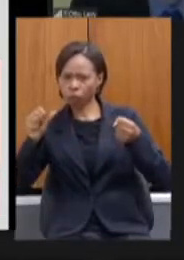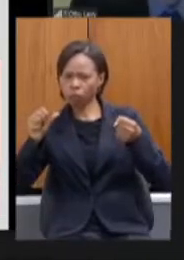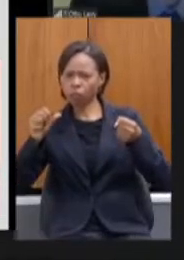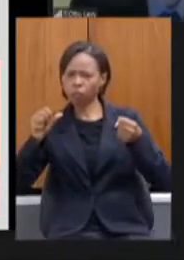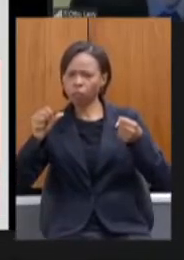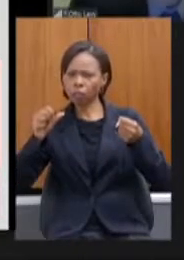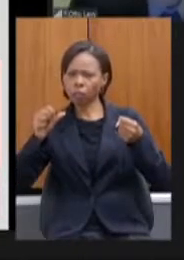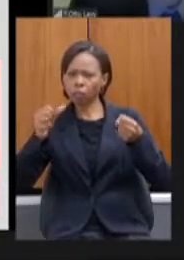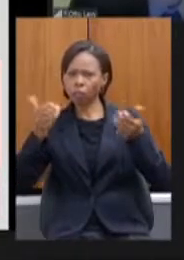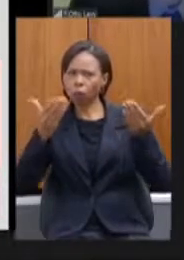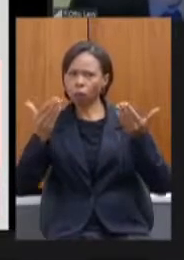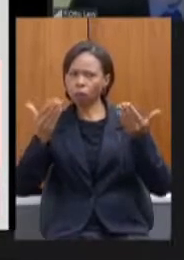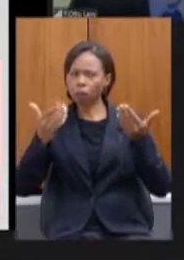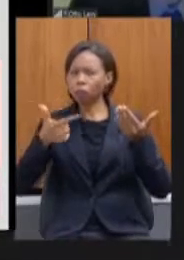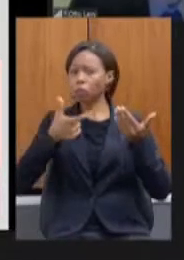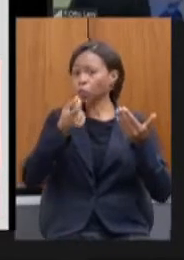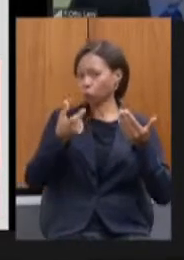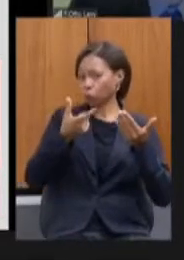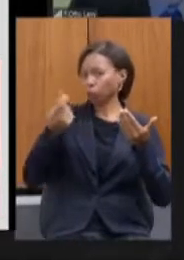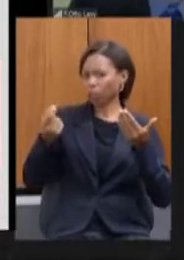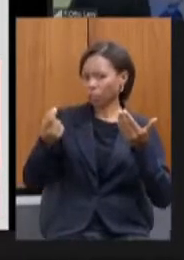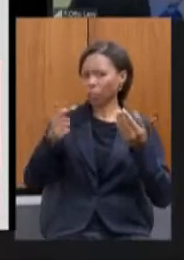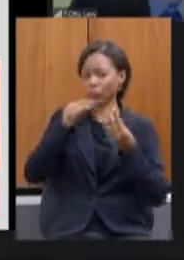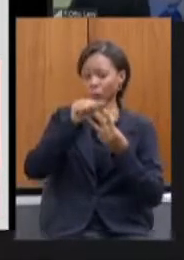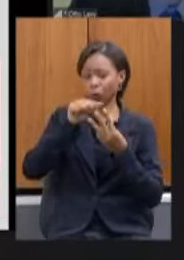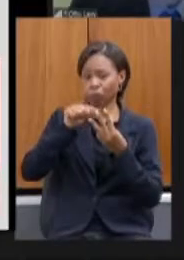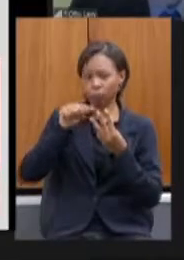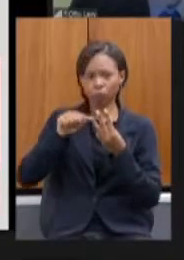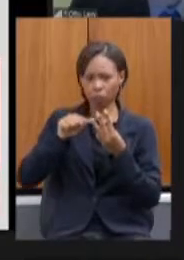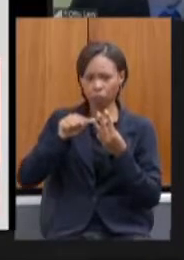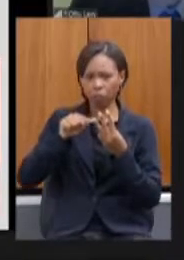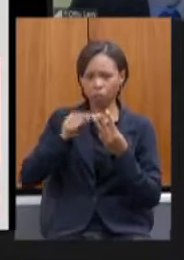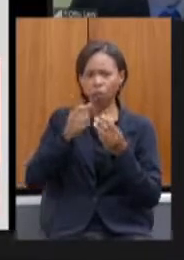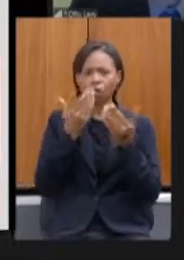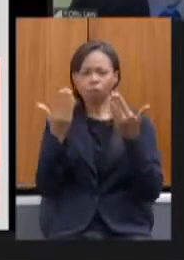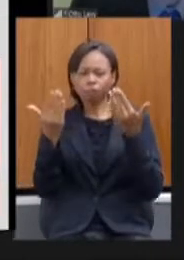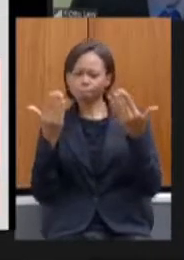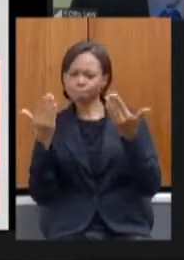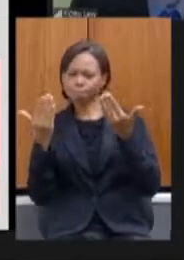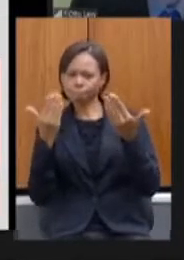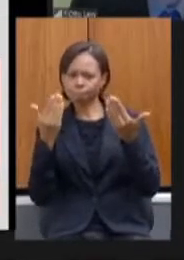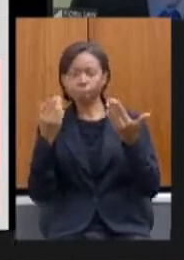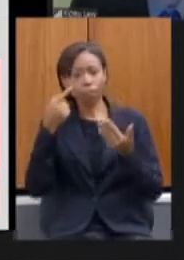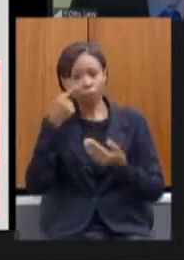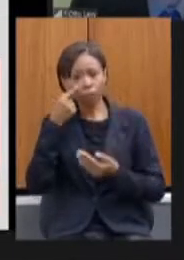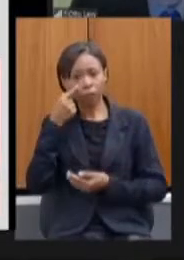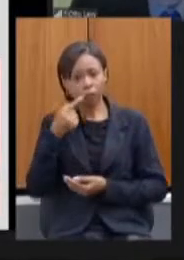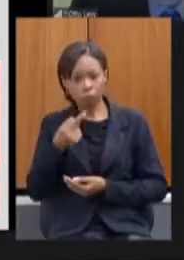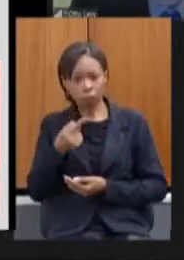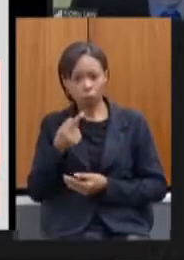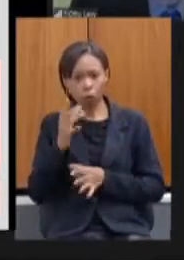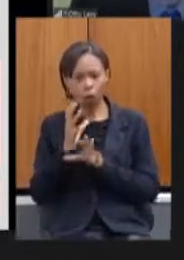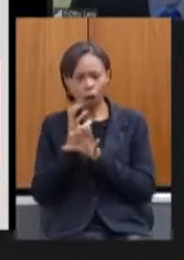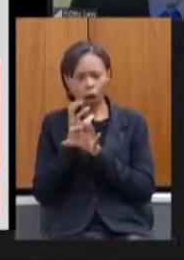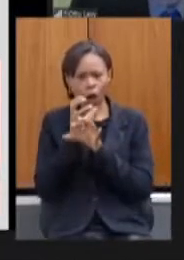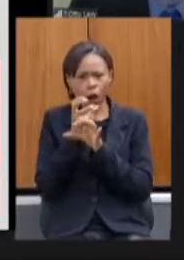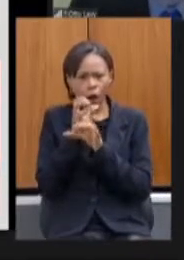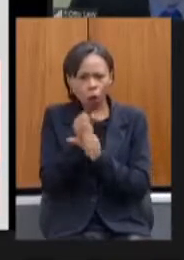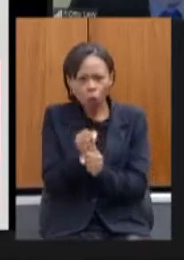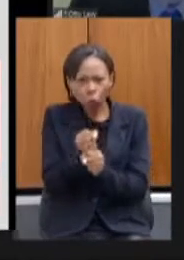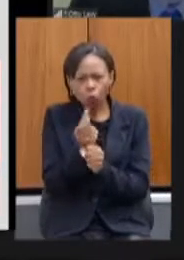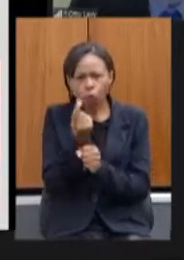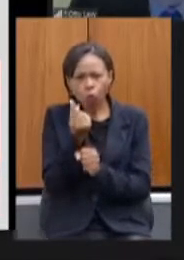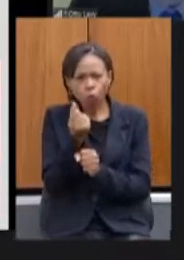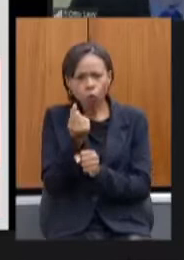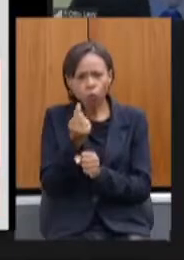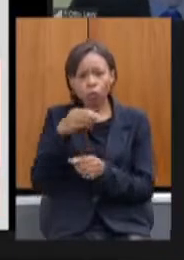nós veremos que em valor absoluto no poder